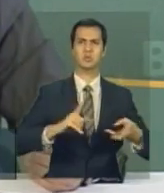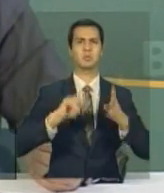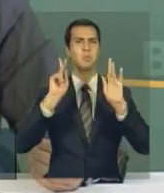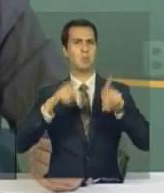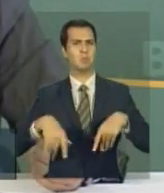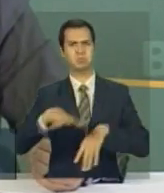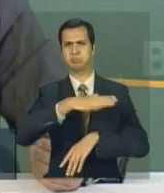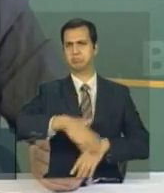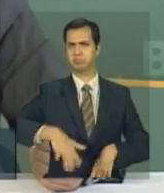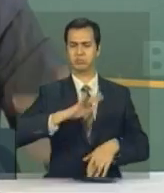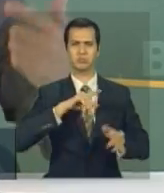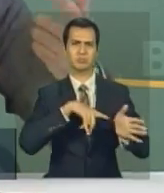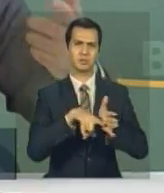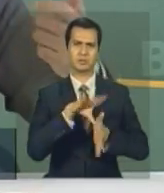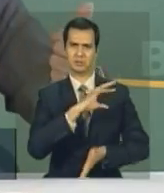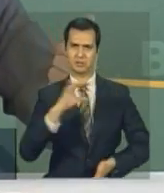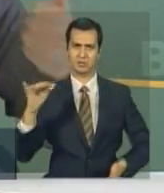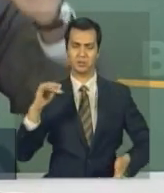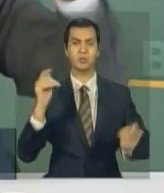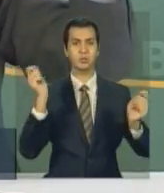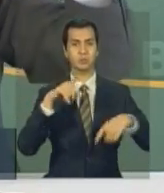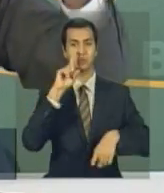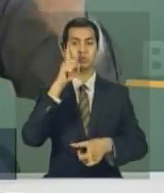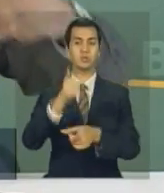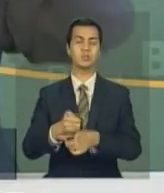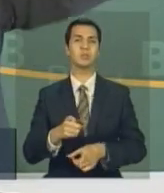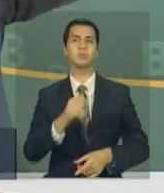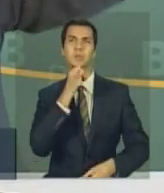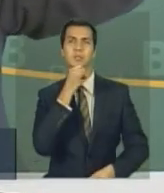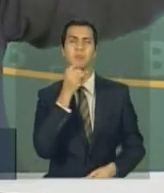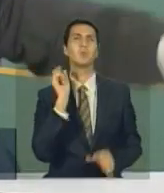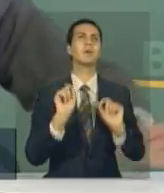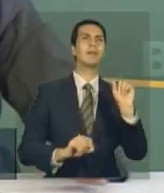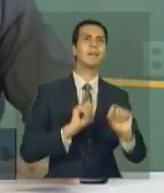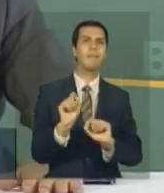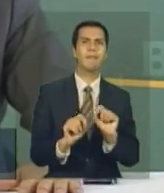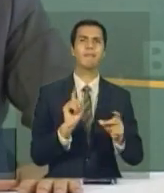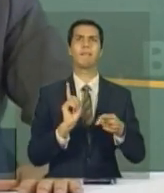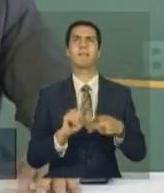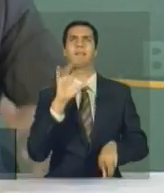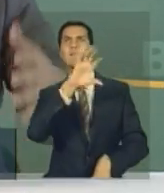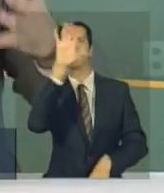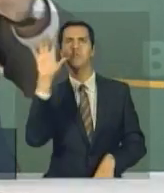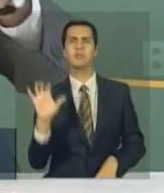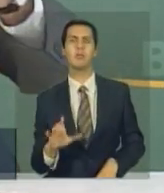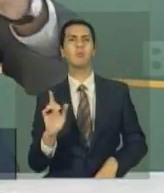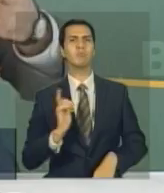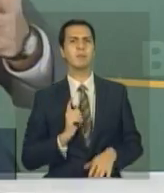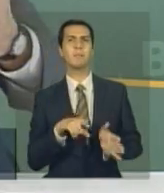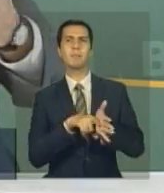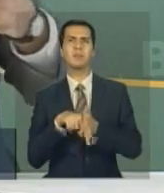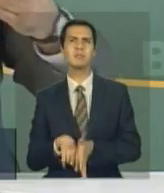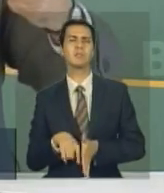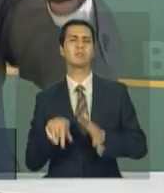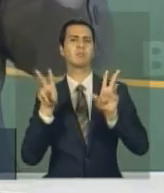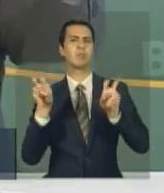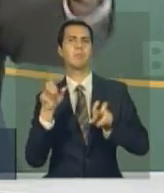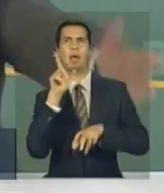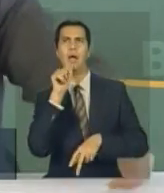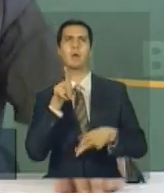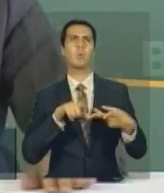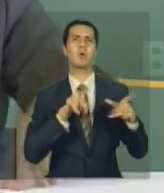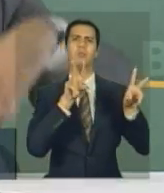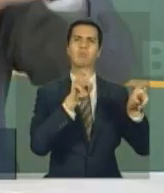popularizadores da ciência, para encontrar ali, olha, quem em tal região está fazendo uma pesquisa que tenha a ver com água, com energia,